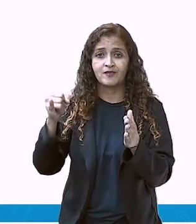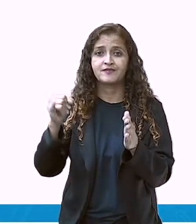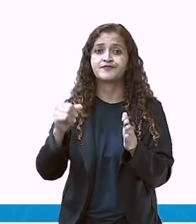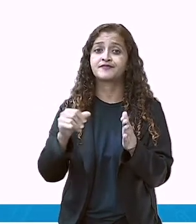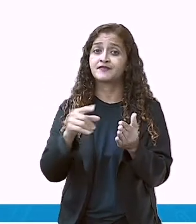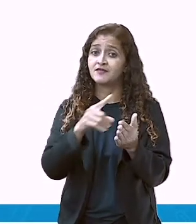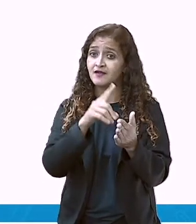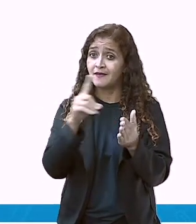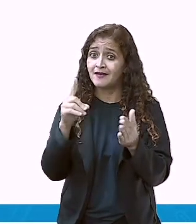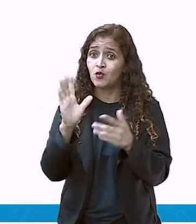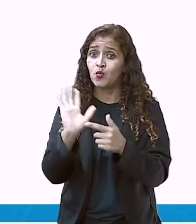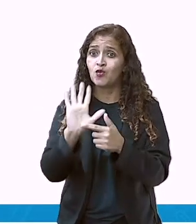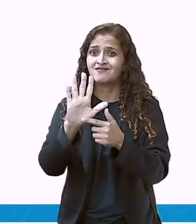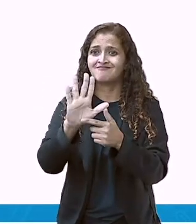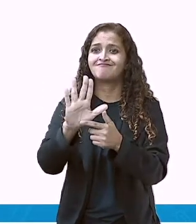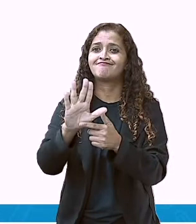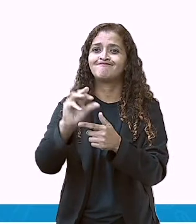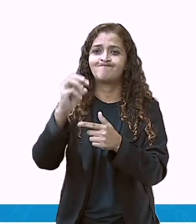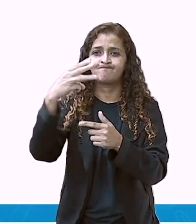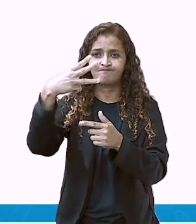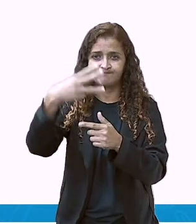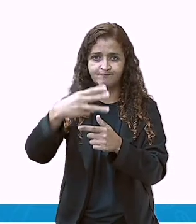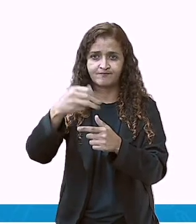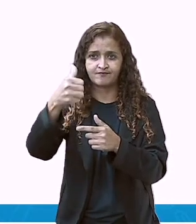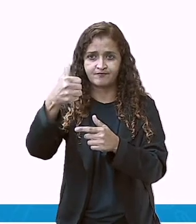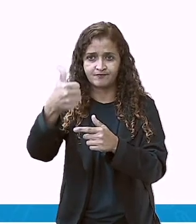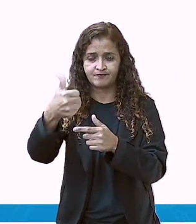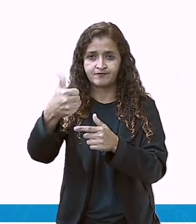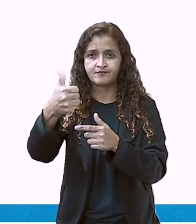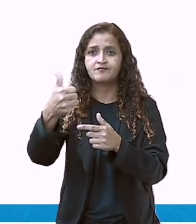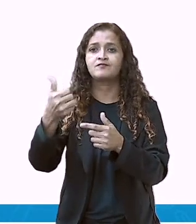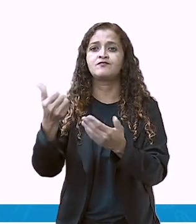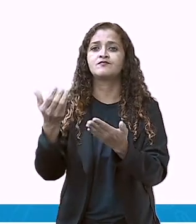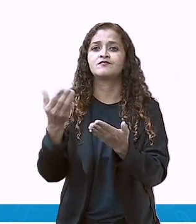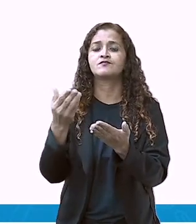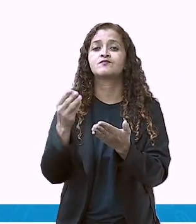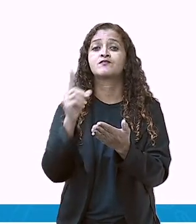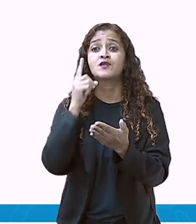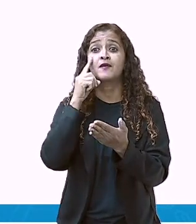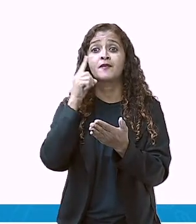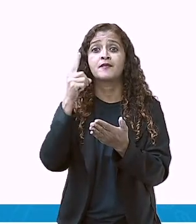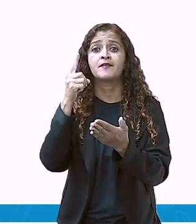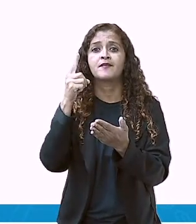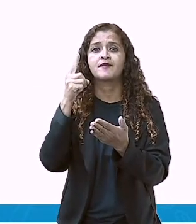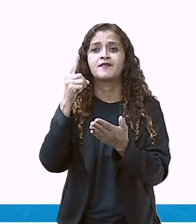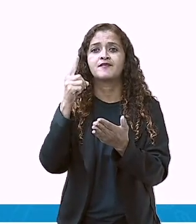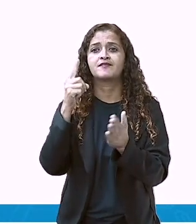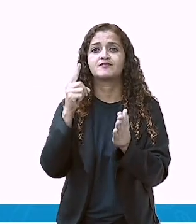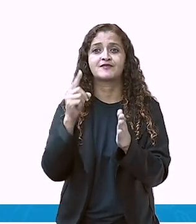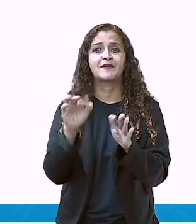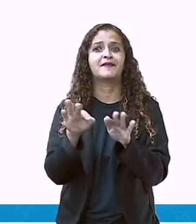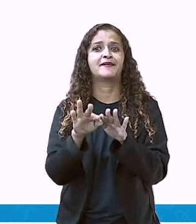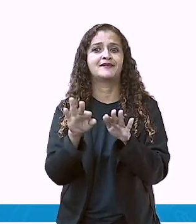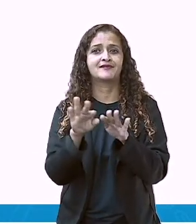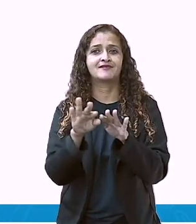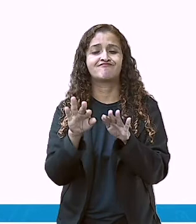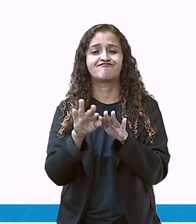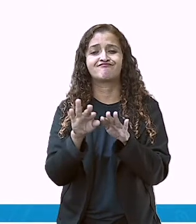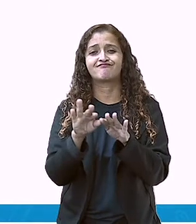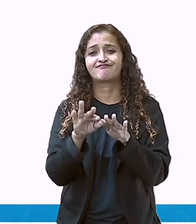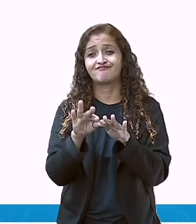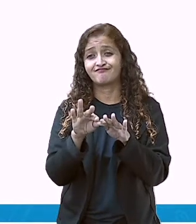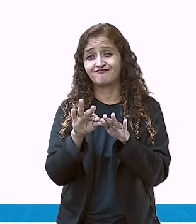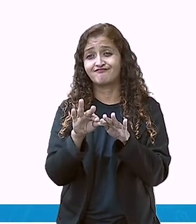temos trinta e um dias. E aqui em cima, nós temos o quê? Os feriados. Tá vendo aqui,